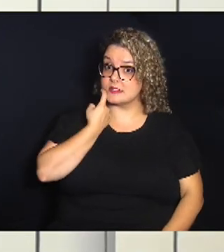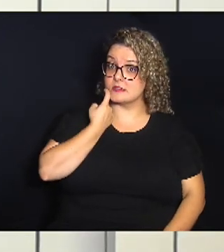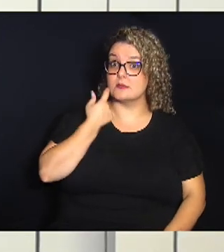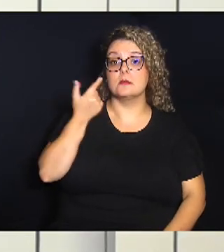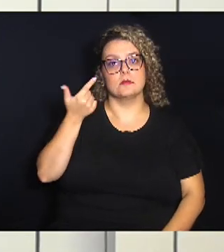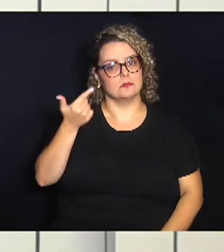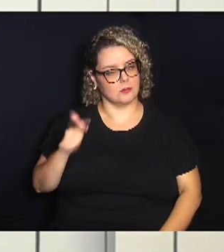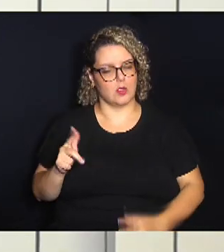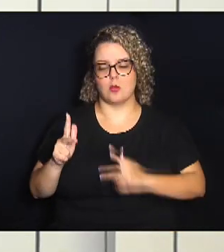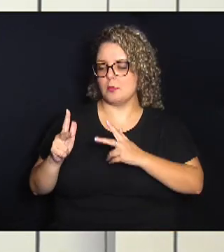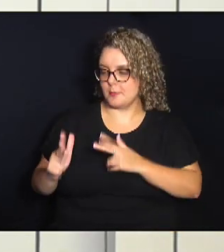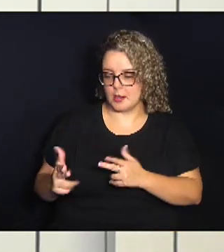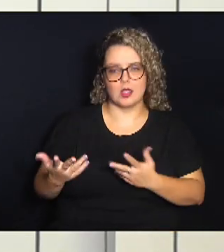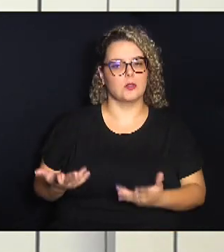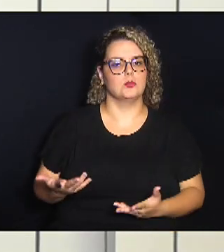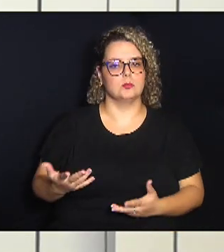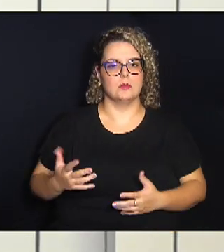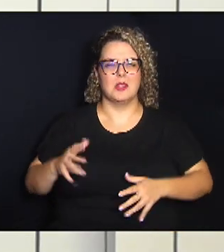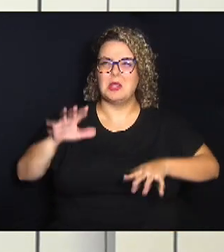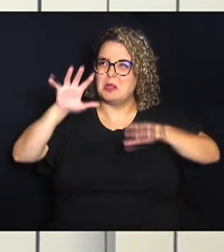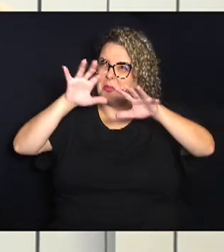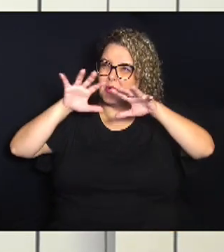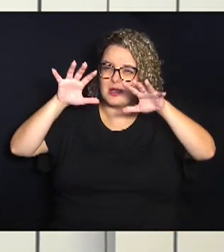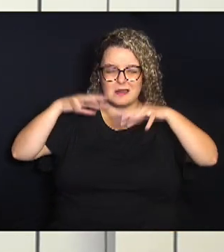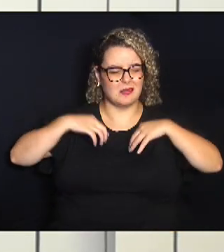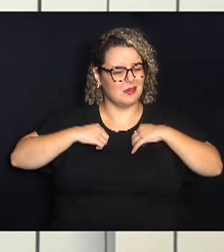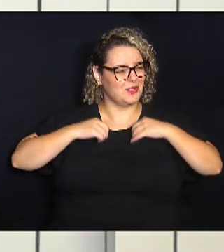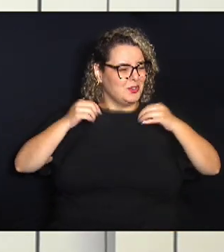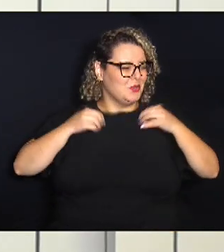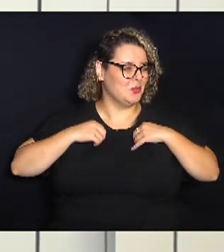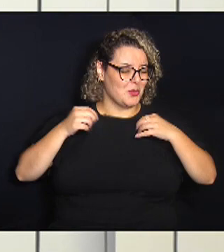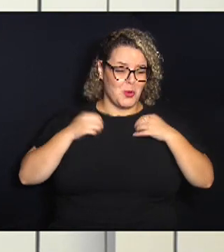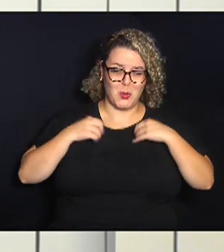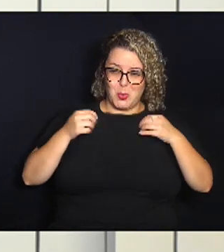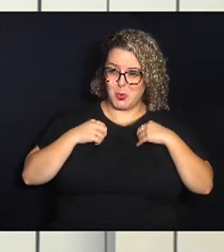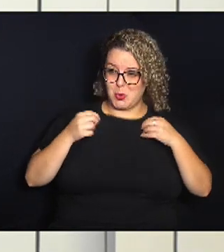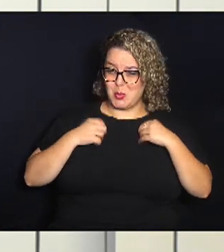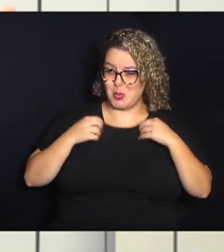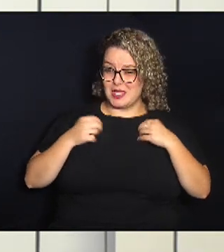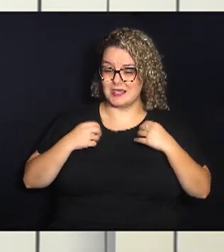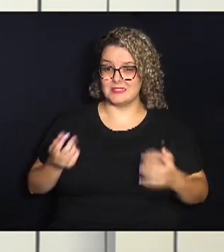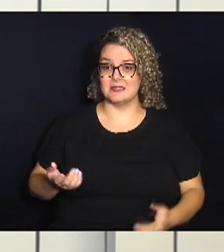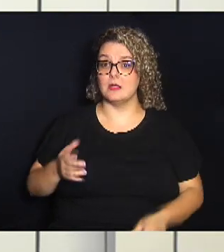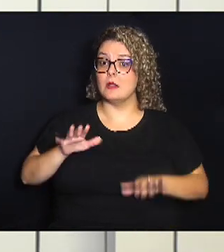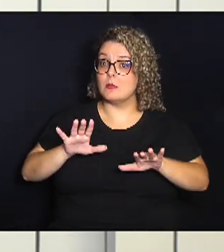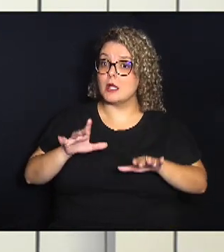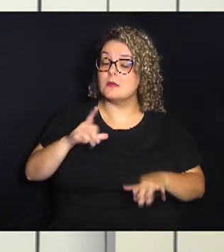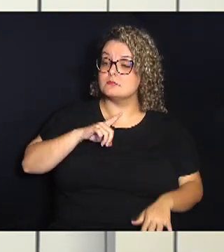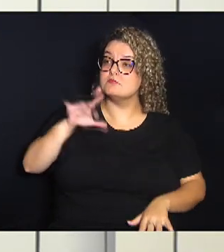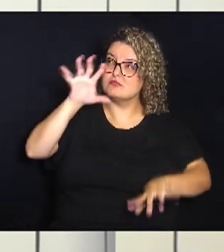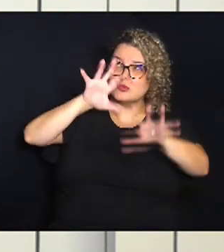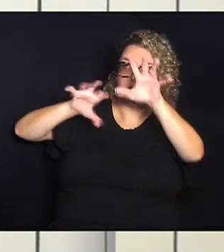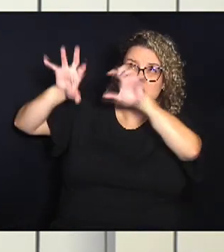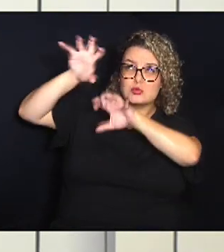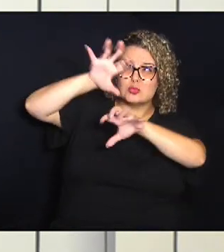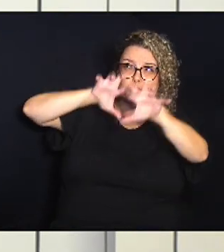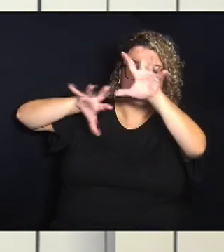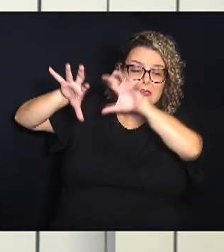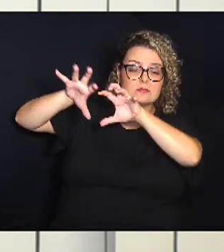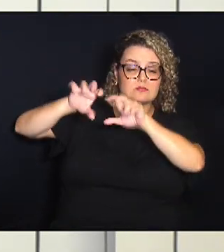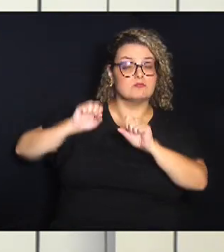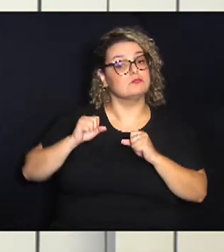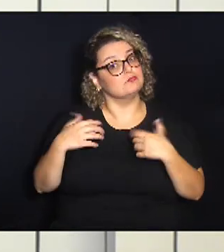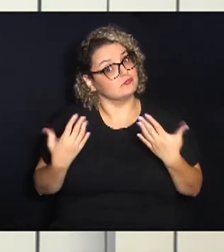segue esta tendência do tempo abafado, calorão mesmo, só que com a presença de muitas nuvens. Então,